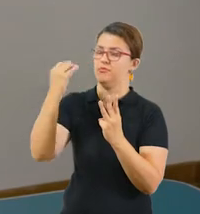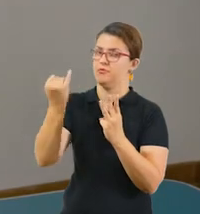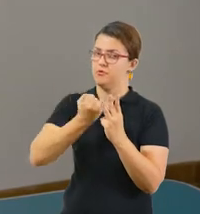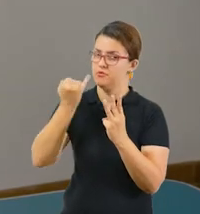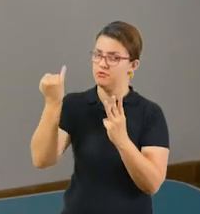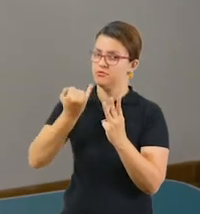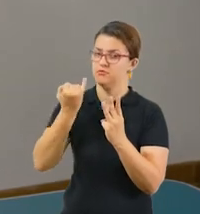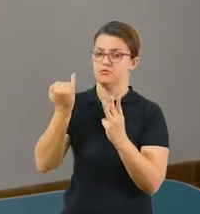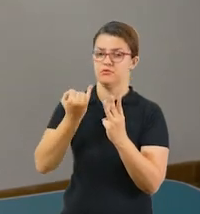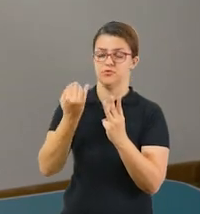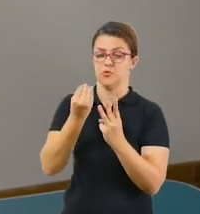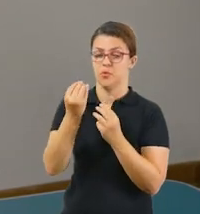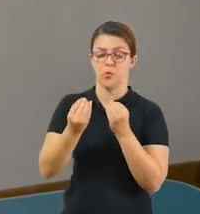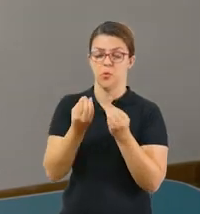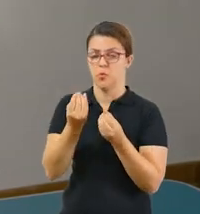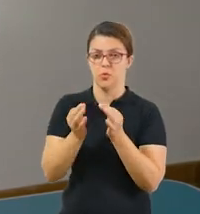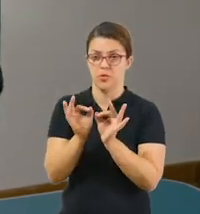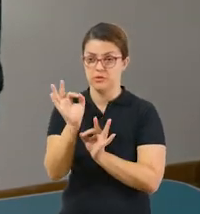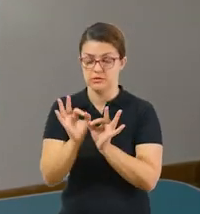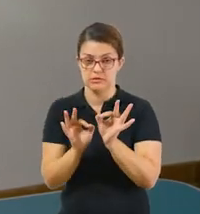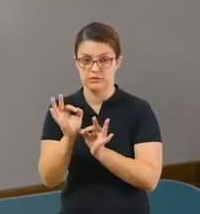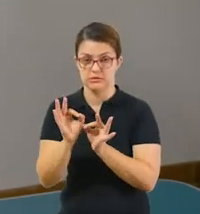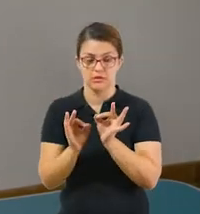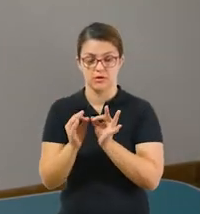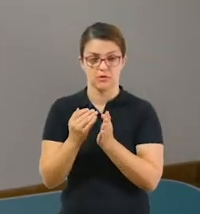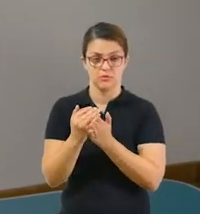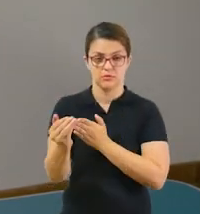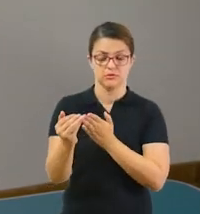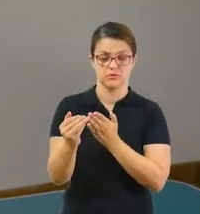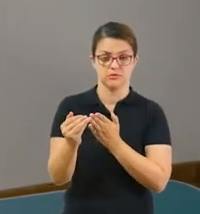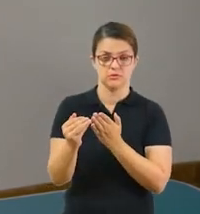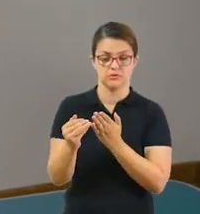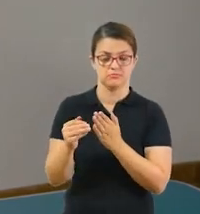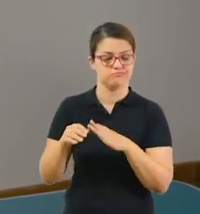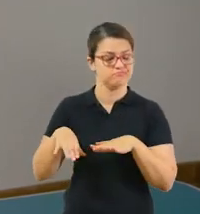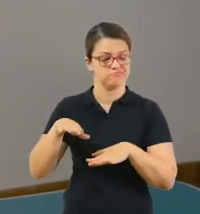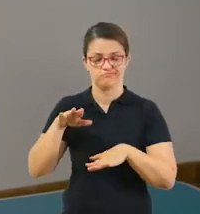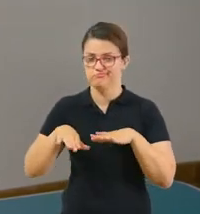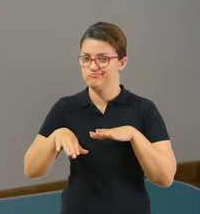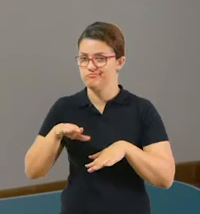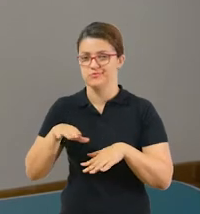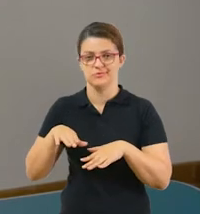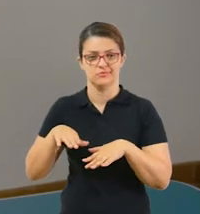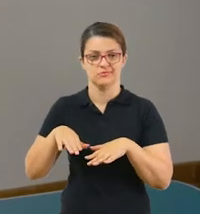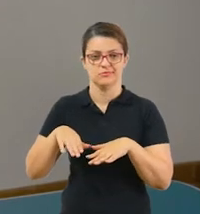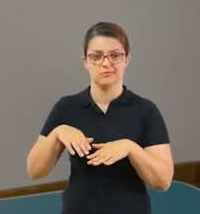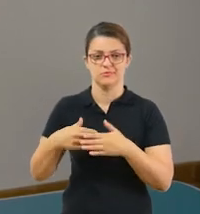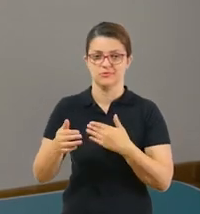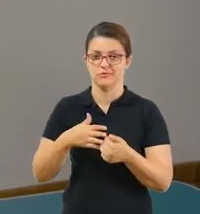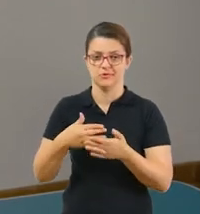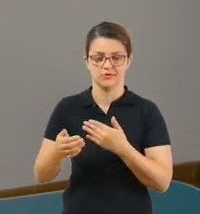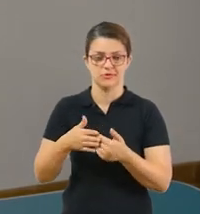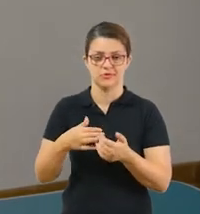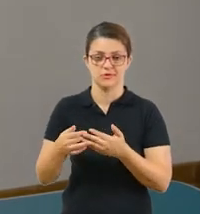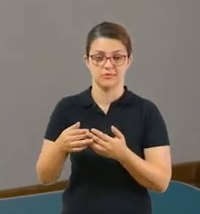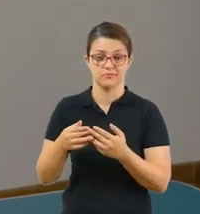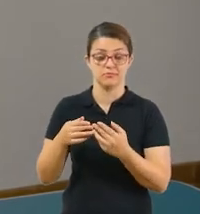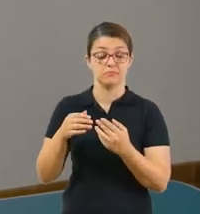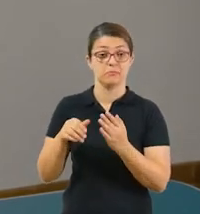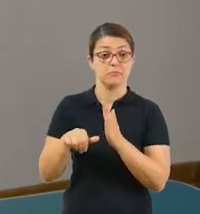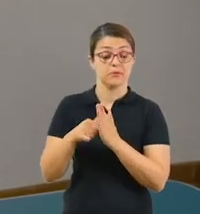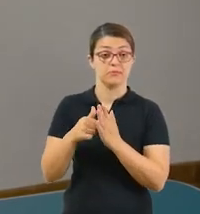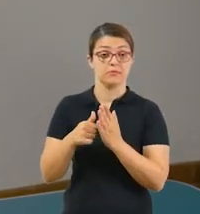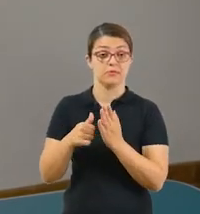lembrem. Na hora de armar a continha, quando você for começar a fazer, independente do exercício, você precisa começar lá da